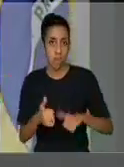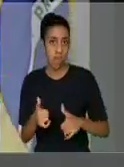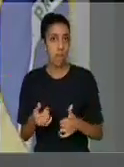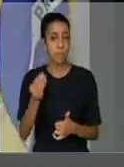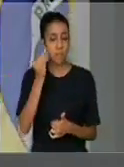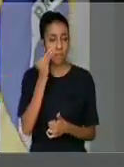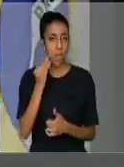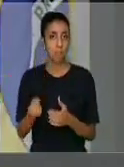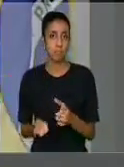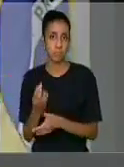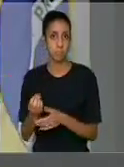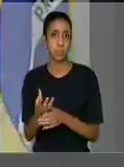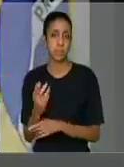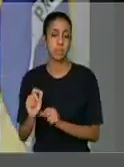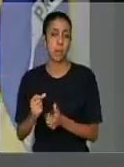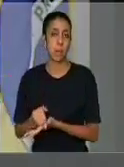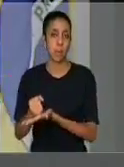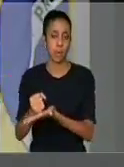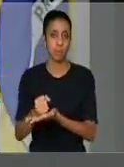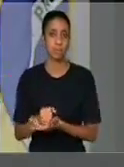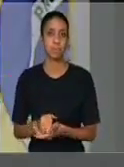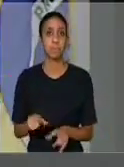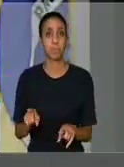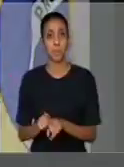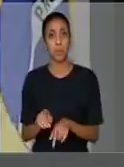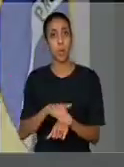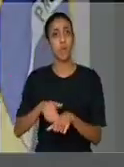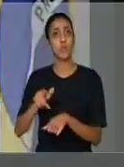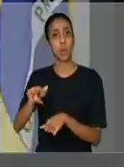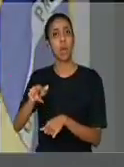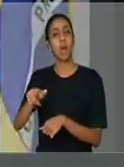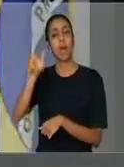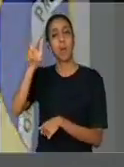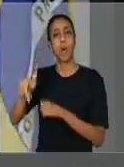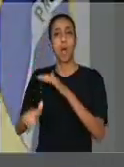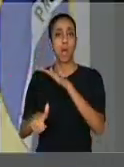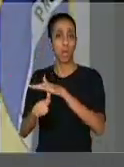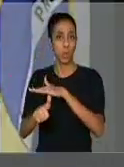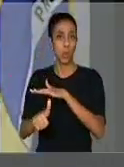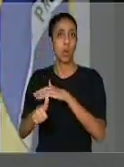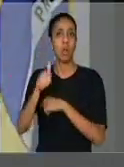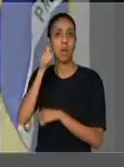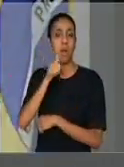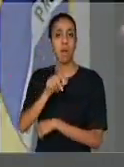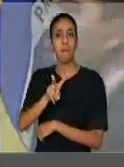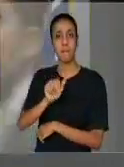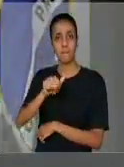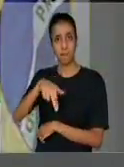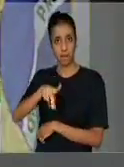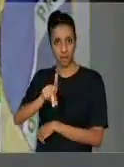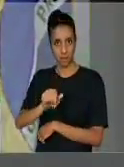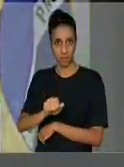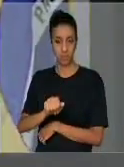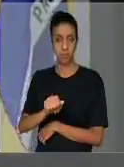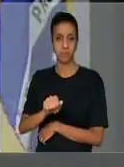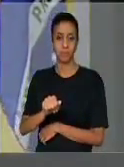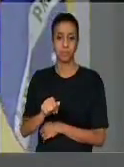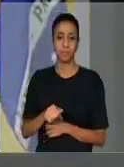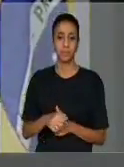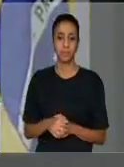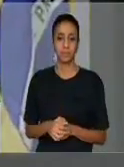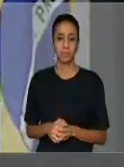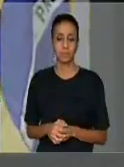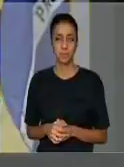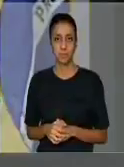e o que é necessário de apoio. Conversamos com a reitora de São Carlos, a doutora Wanda, também, e